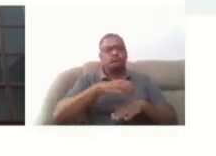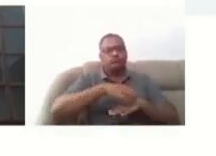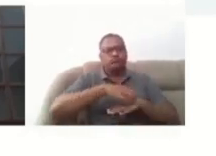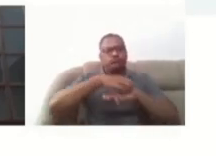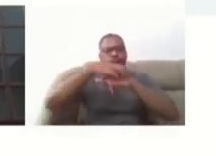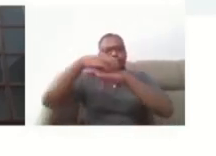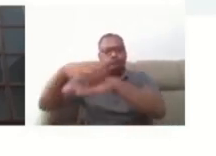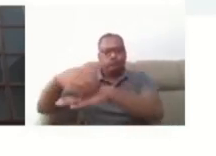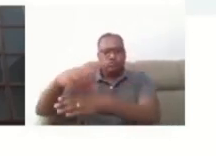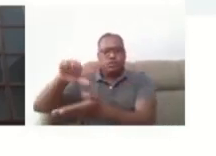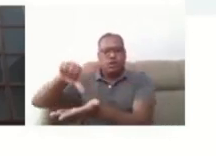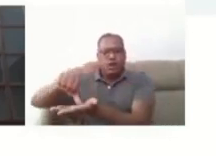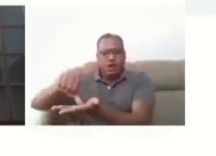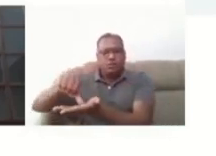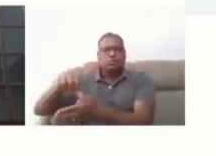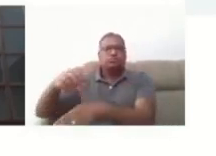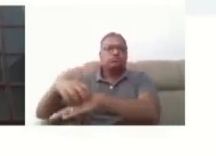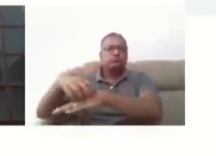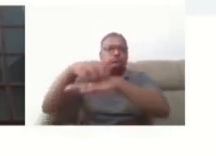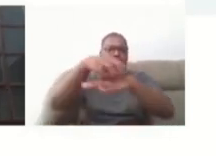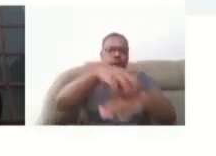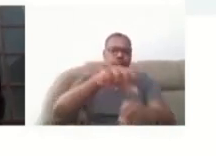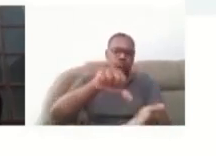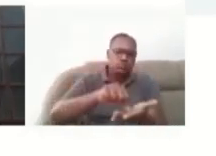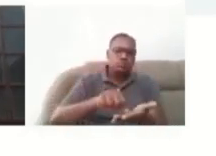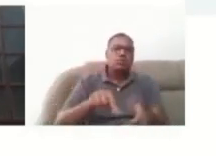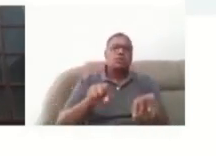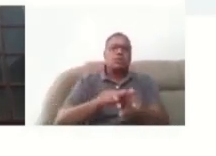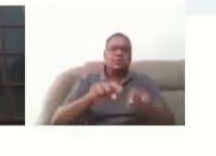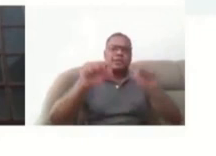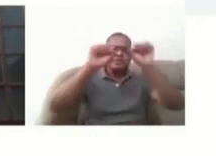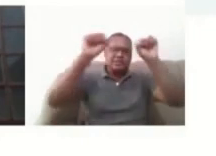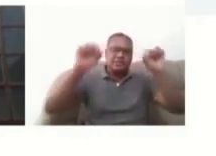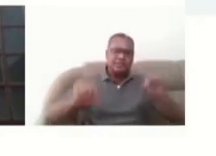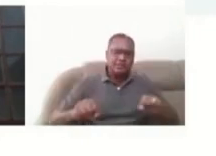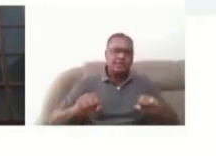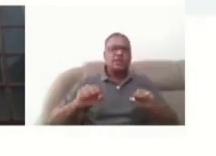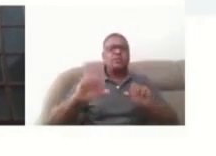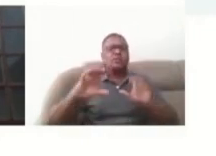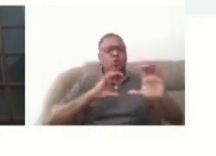todos os dispositivos, sistemas, meios de comunicação e informação.